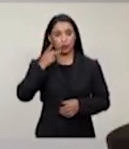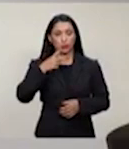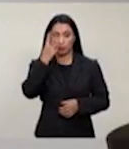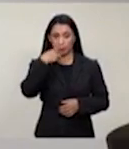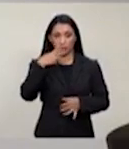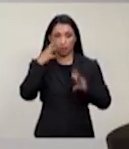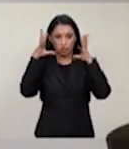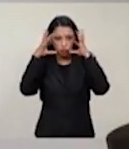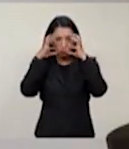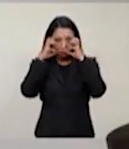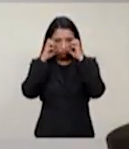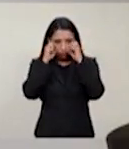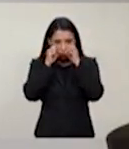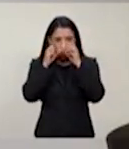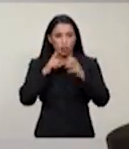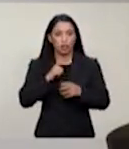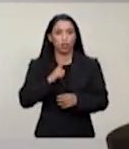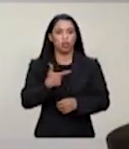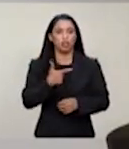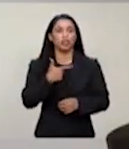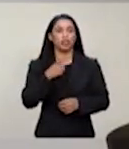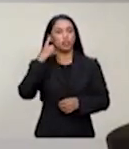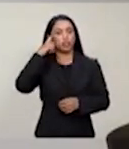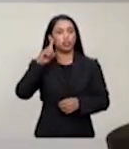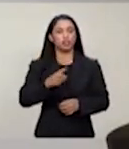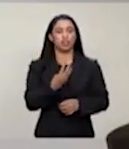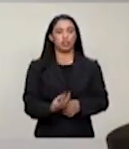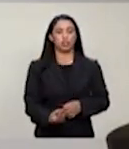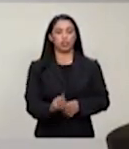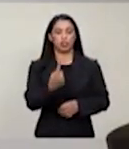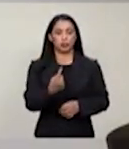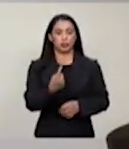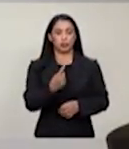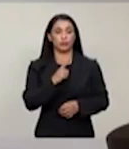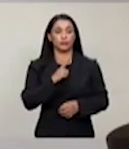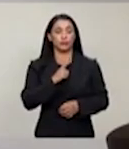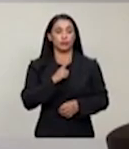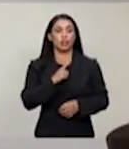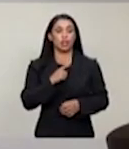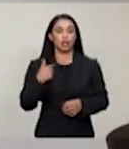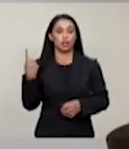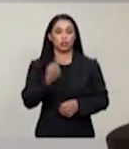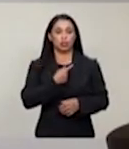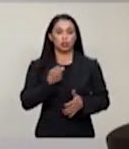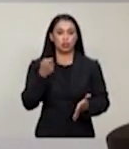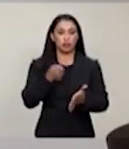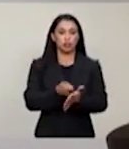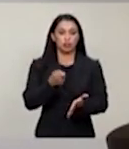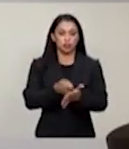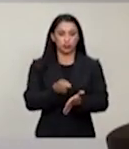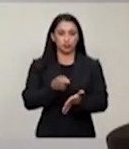dia 21, um dia coletivo, o dia de nossa luta, da nossa luta por direitos. No dia